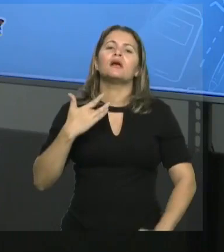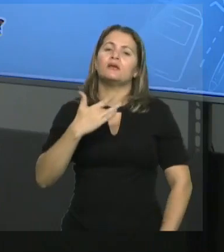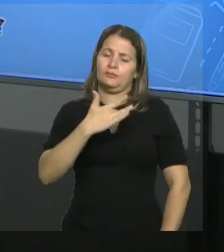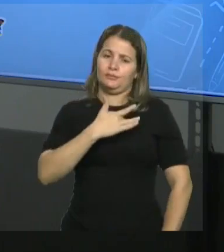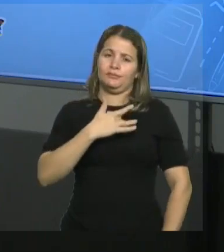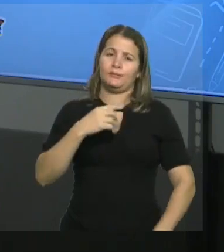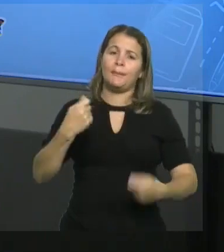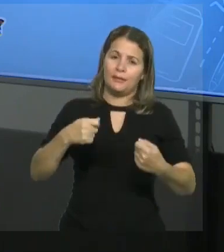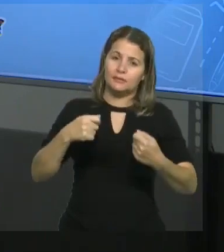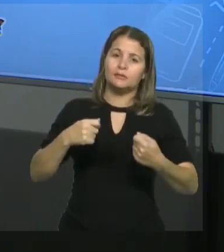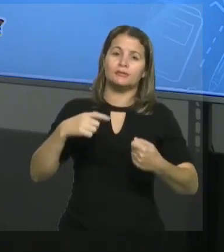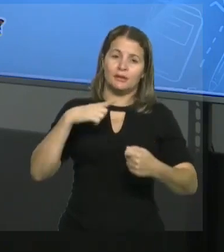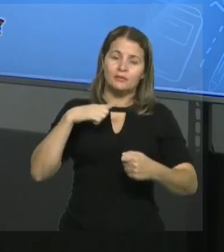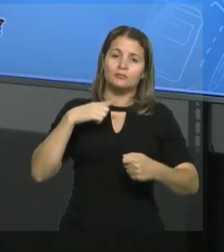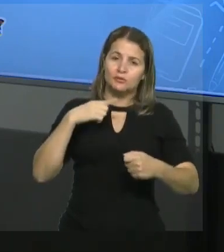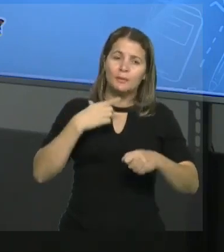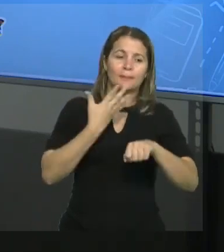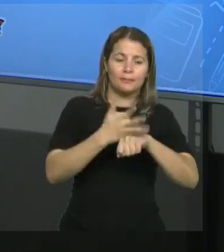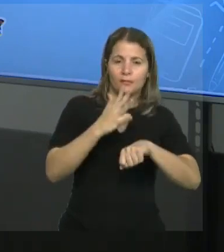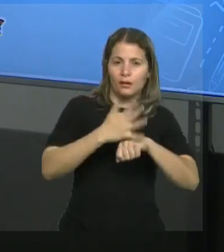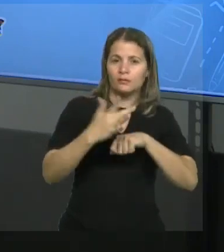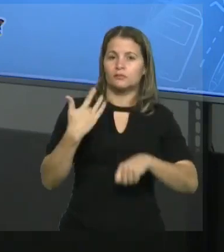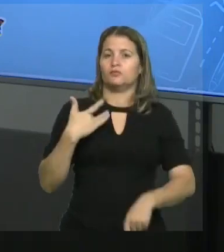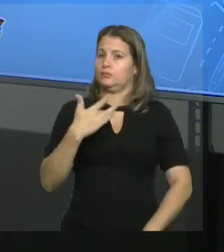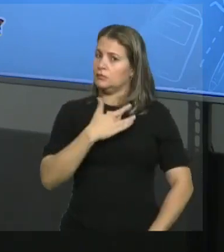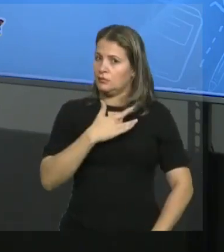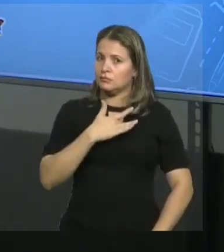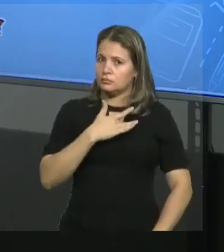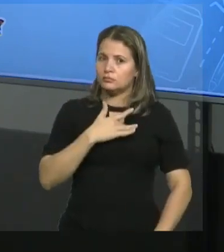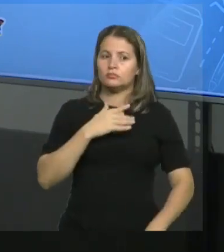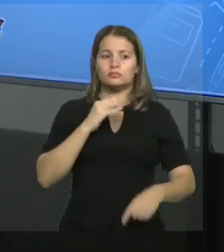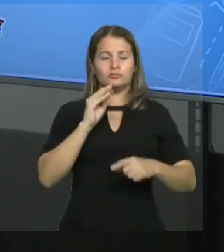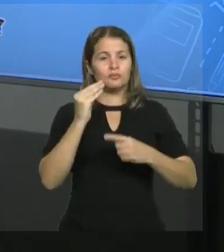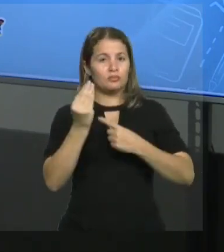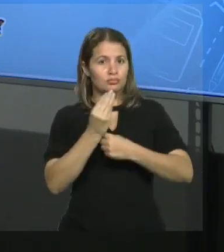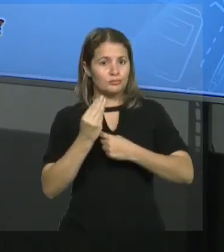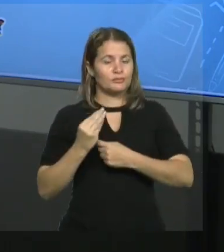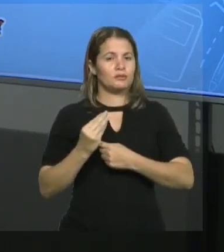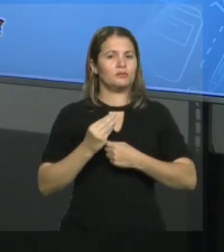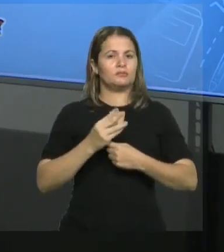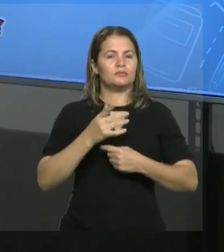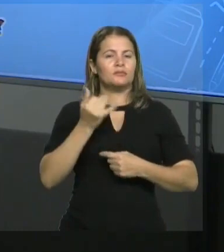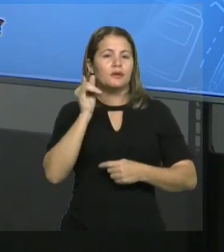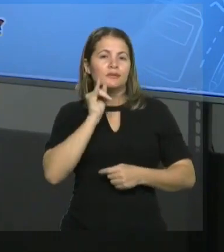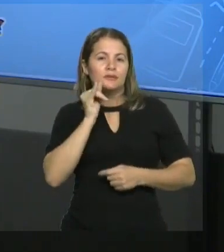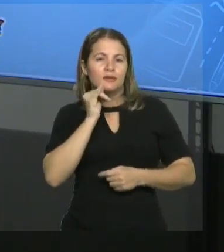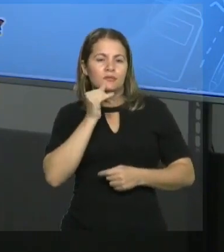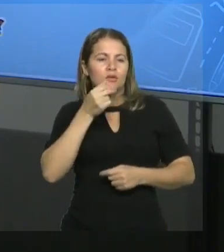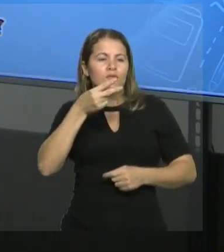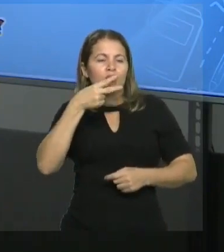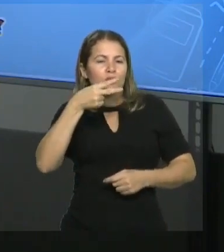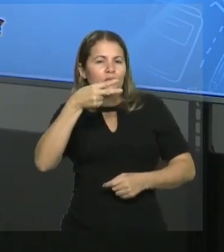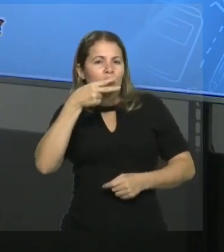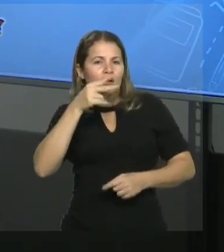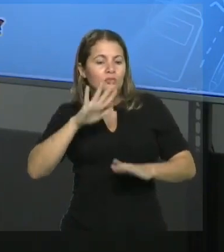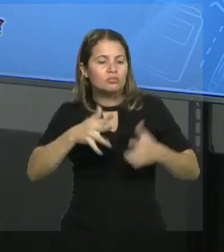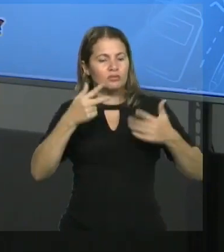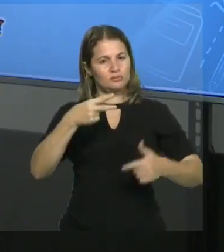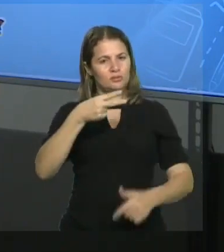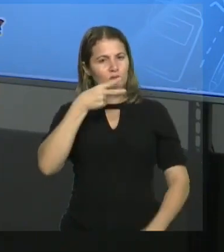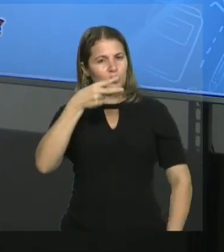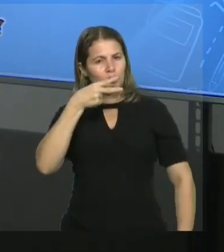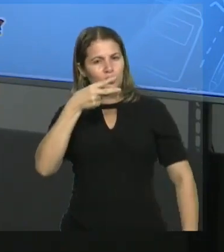hábitos para não prejudicar o sistema respiratório. Como por exemplo, o hábito de fumar. Então quando a gente fuma,